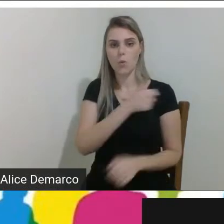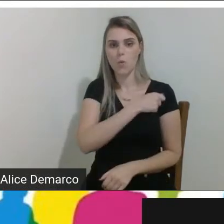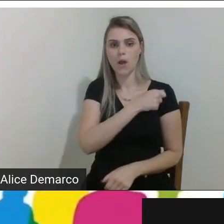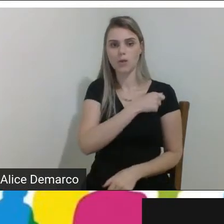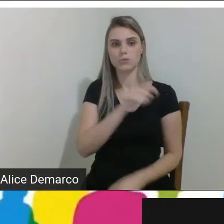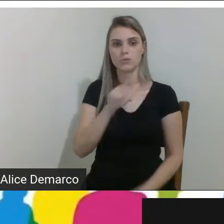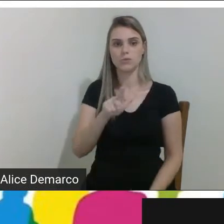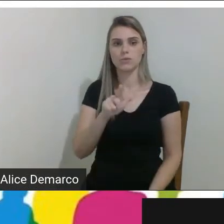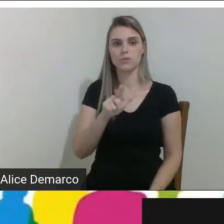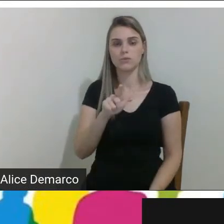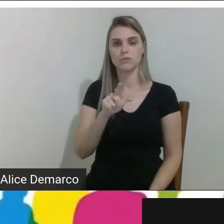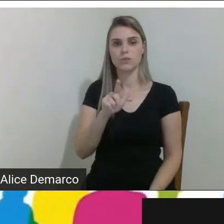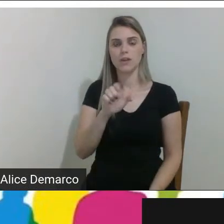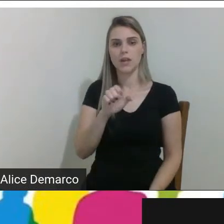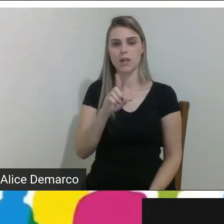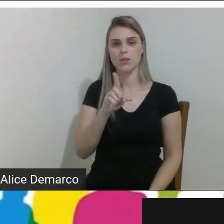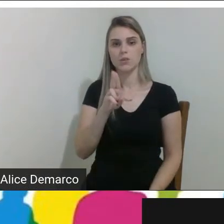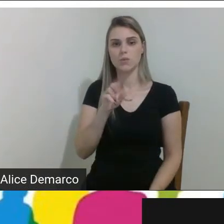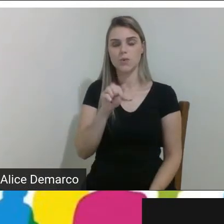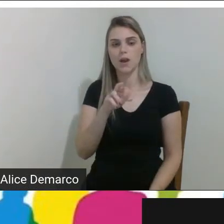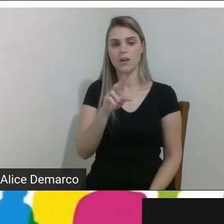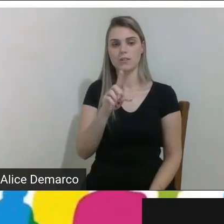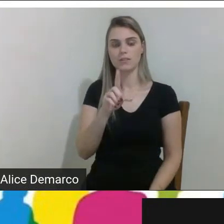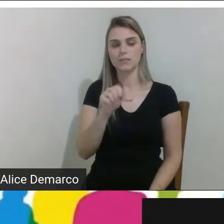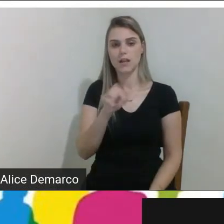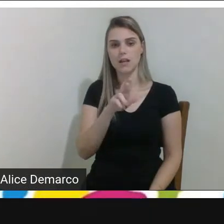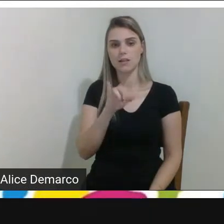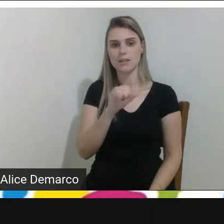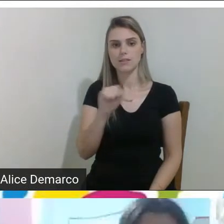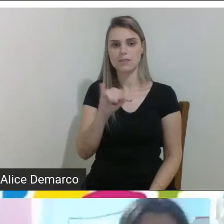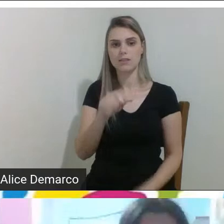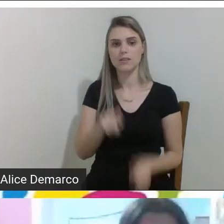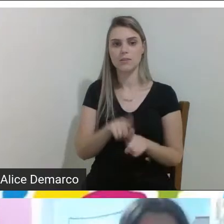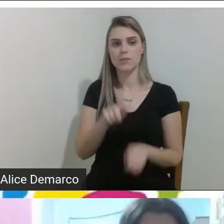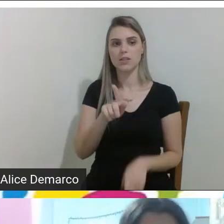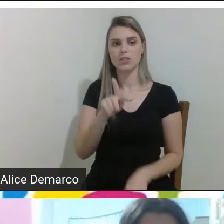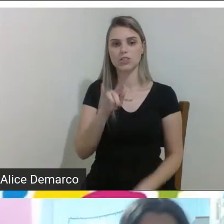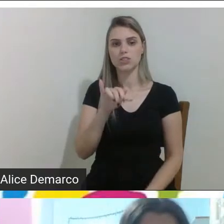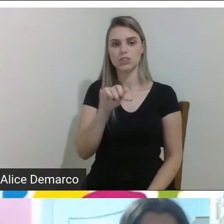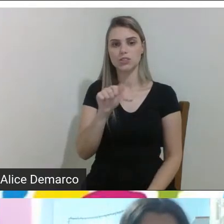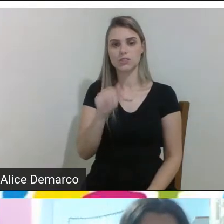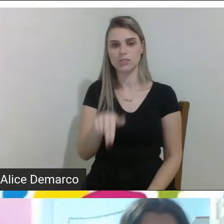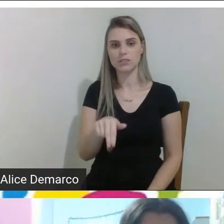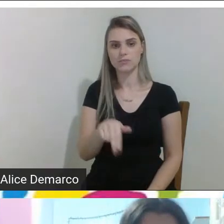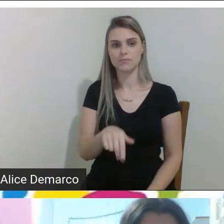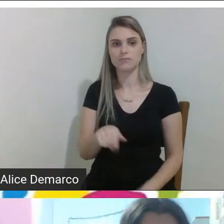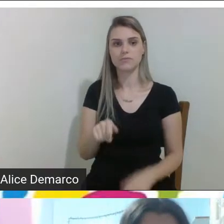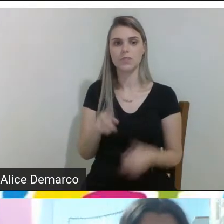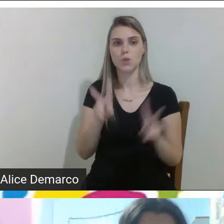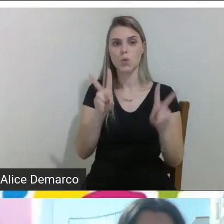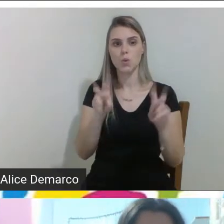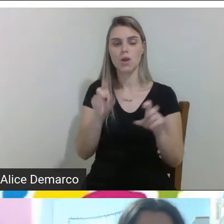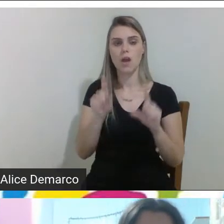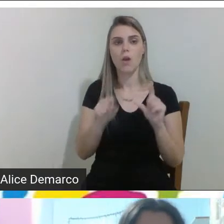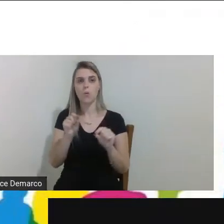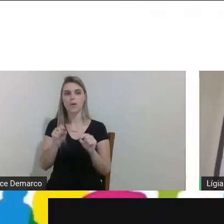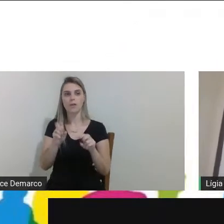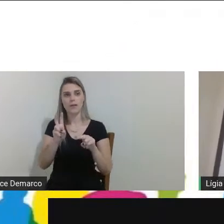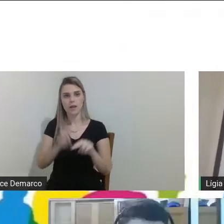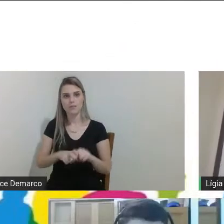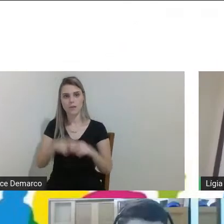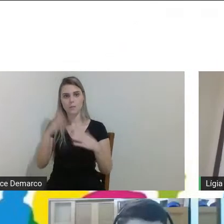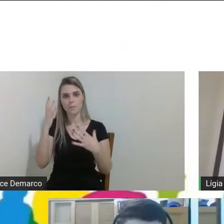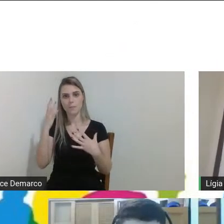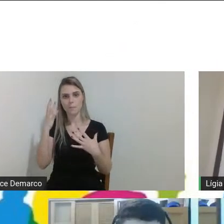Eduarda Risse e Jean e o título da da do trabalho deles é cadeira para banho